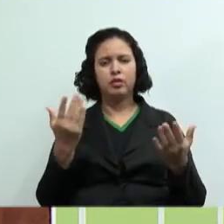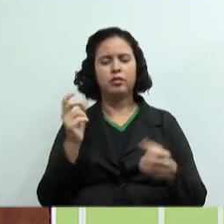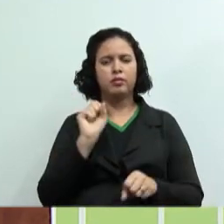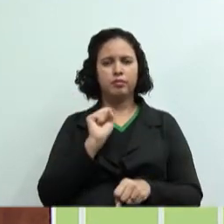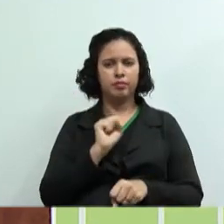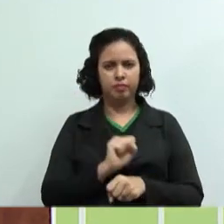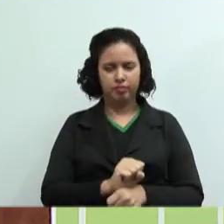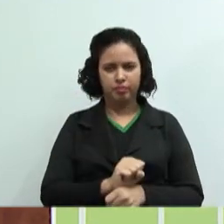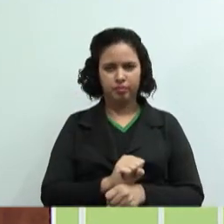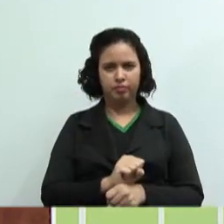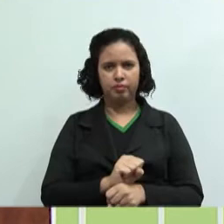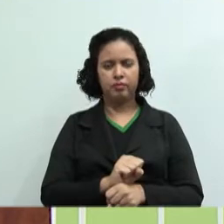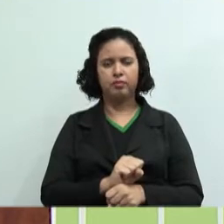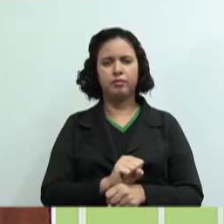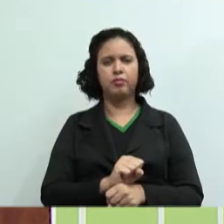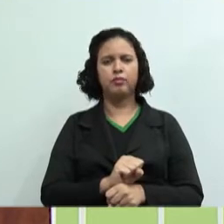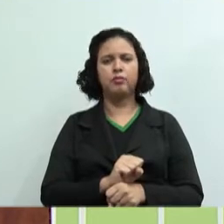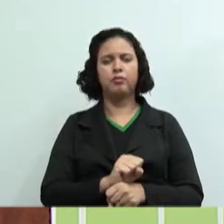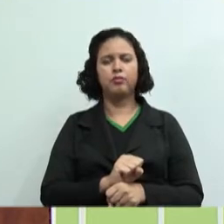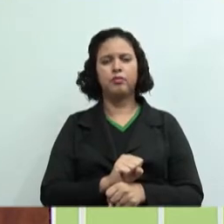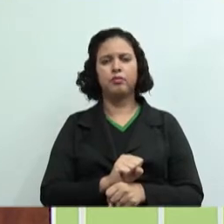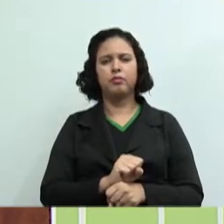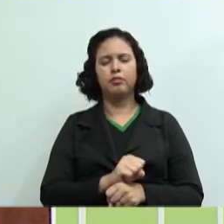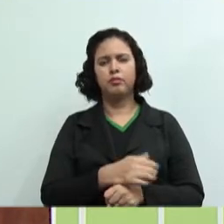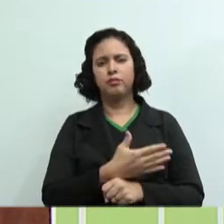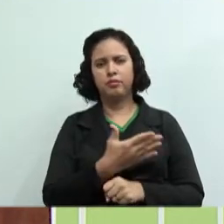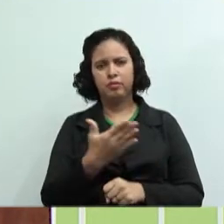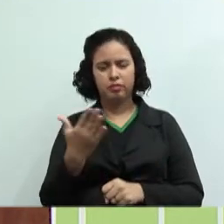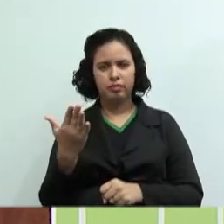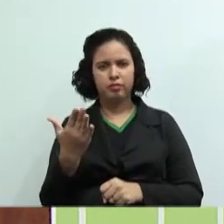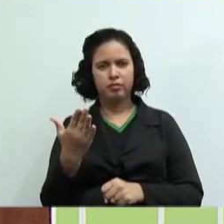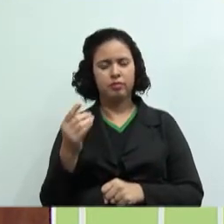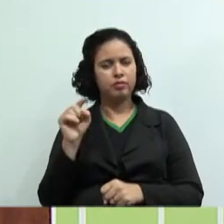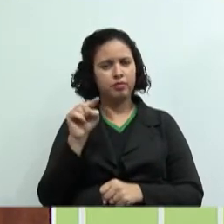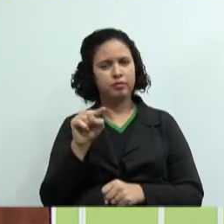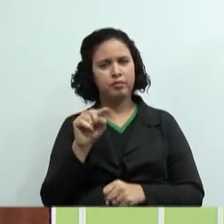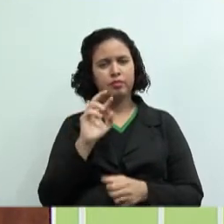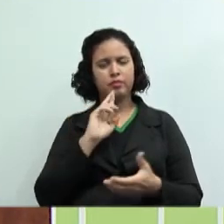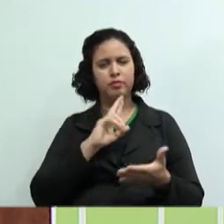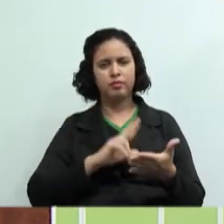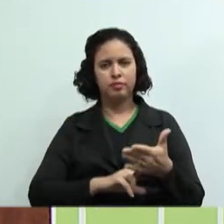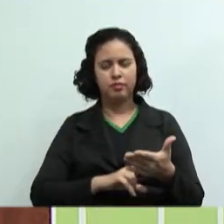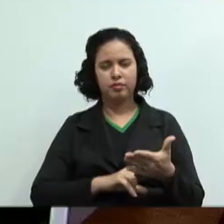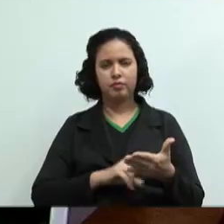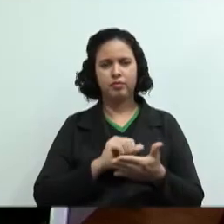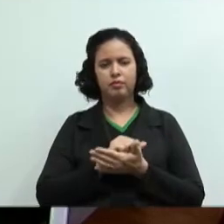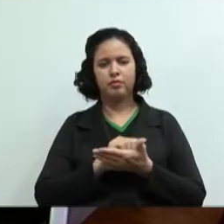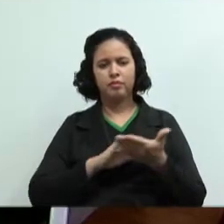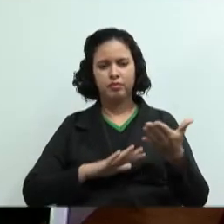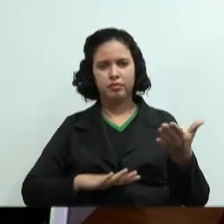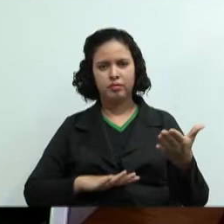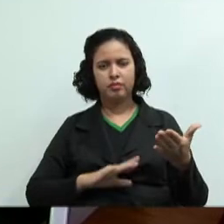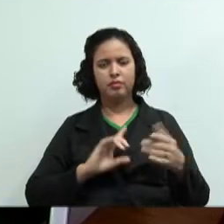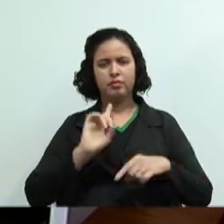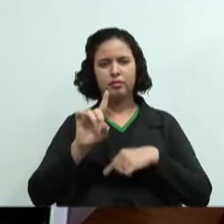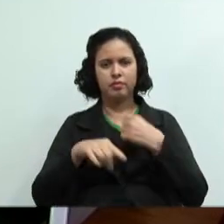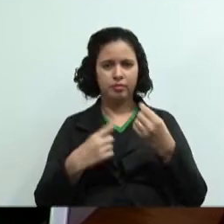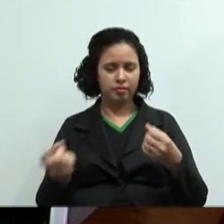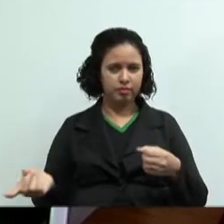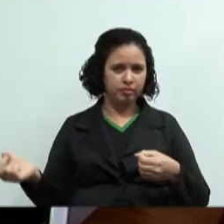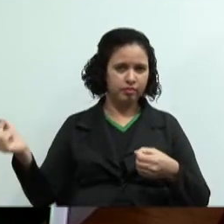ficar por aqui e vocês vão ficar aí resolvendo a atividade de sala e nós